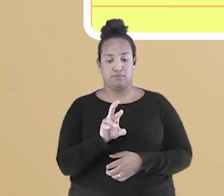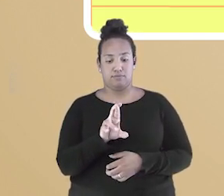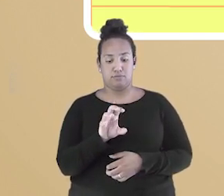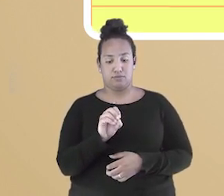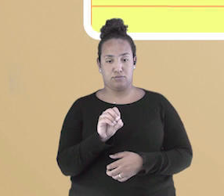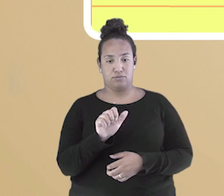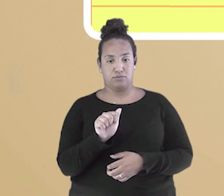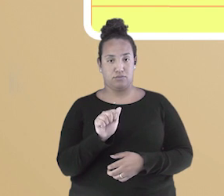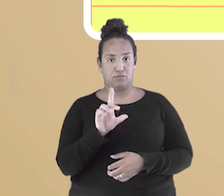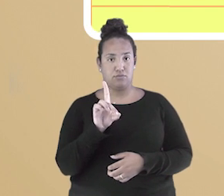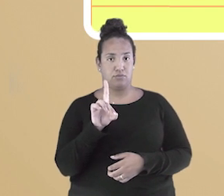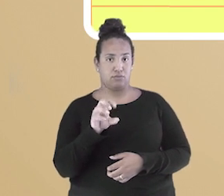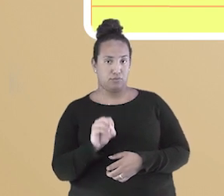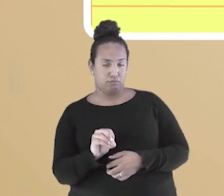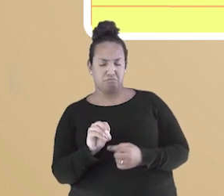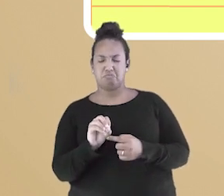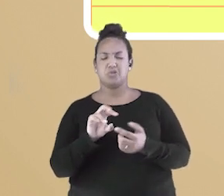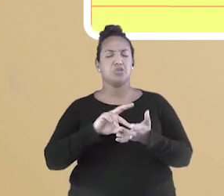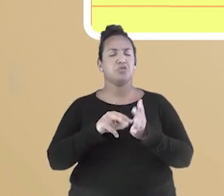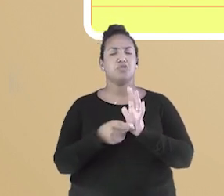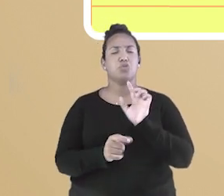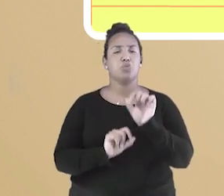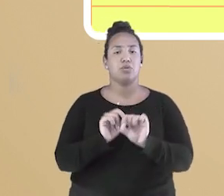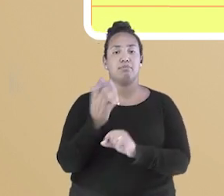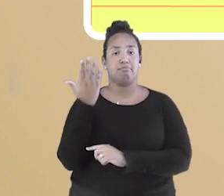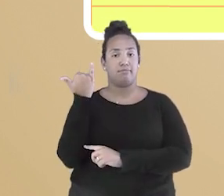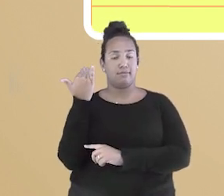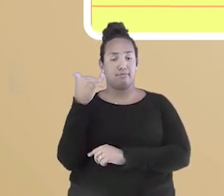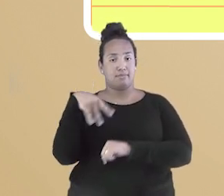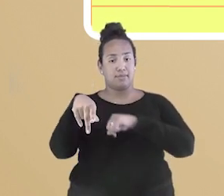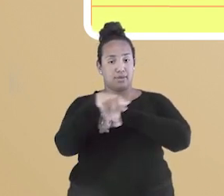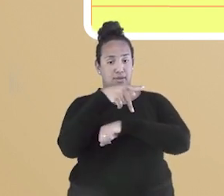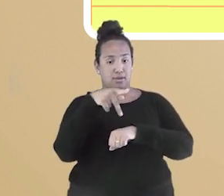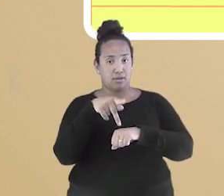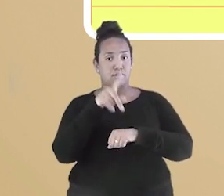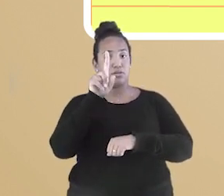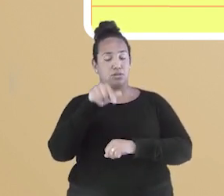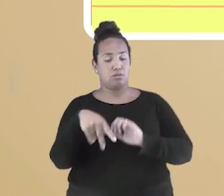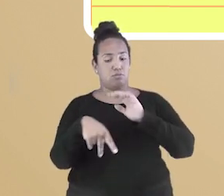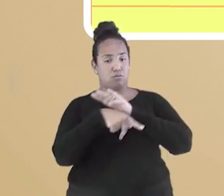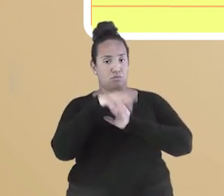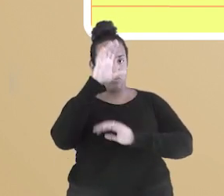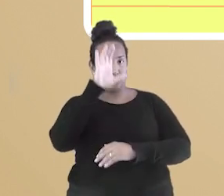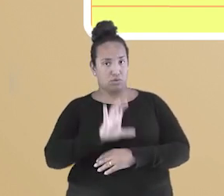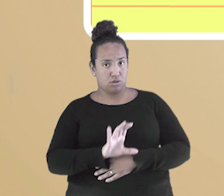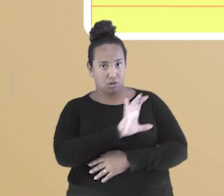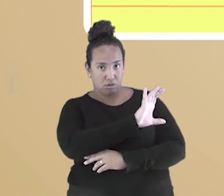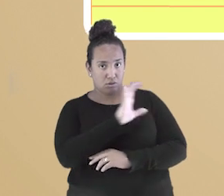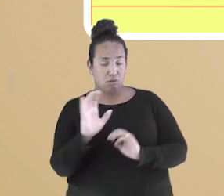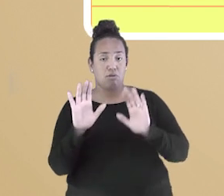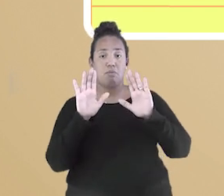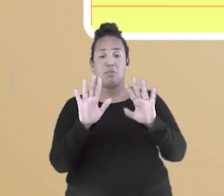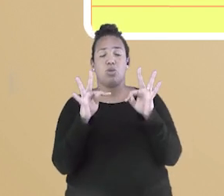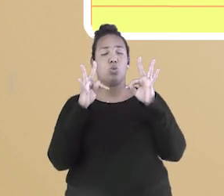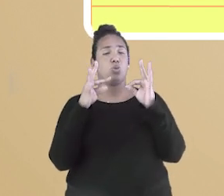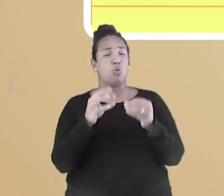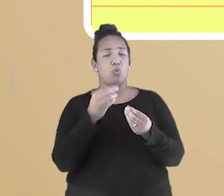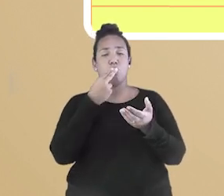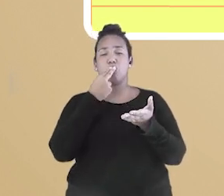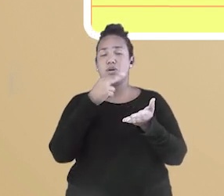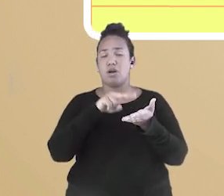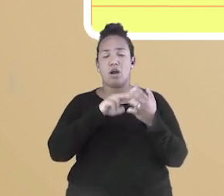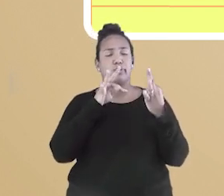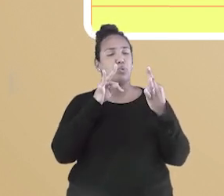católico na época, todas as bolas e cartas enviadas pelo Papa deveriam passar pelo imperador antes. Ele iria